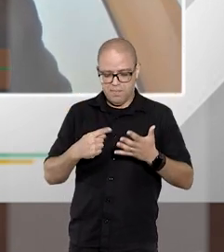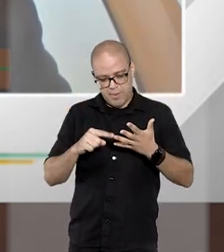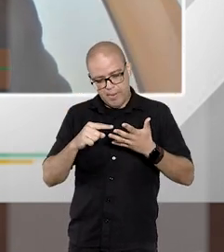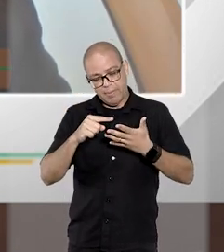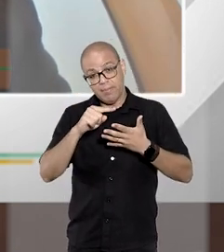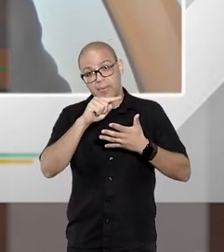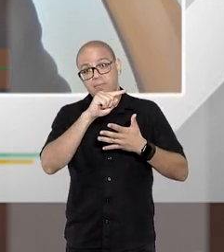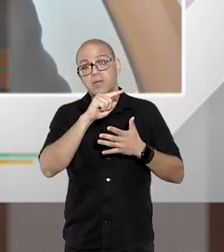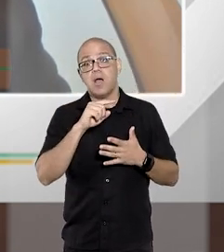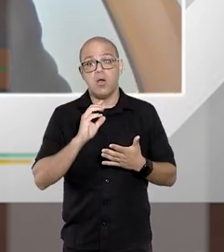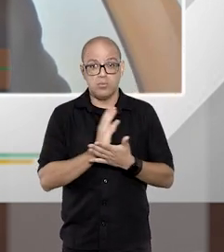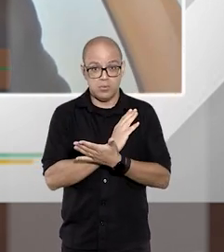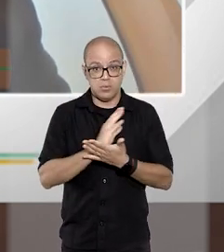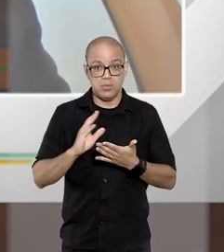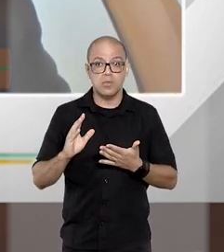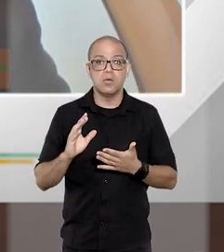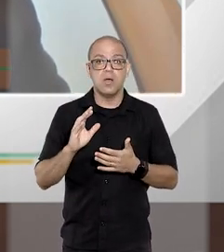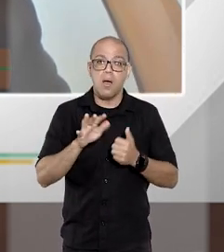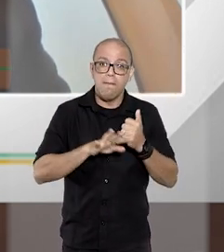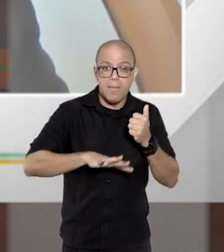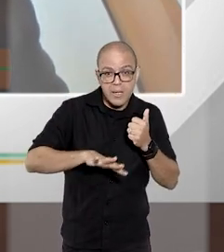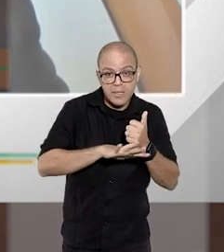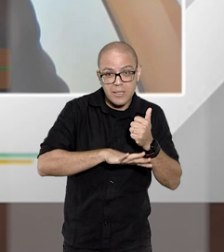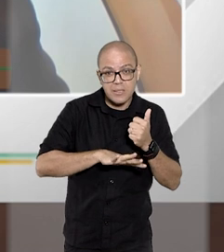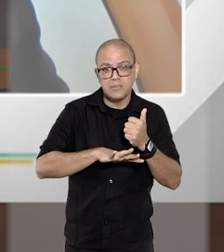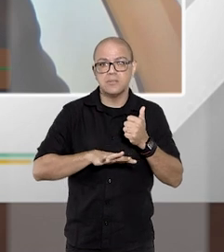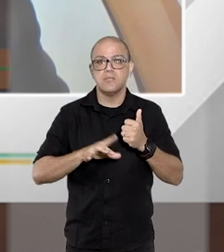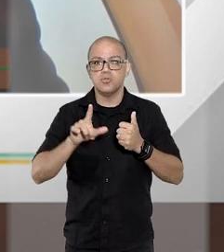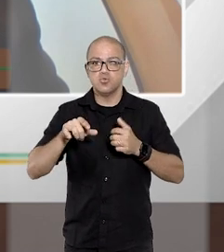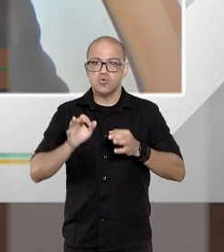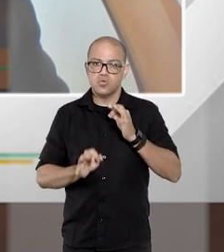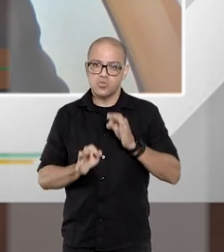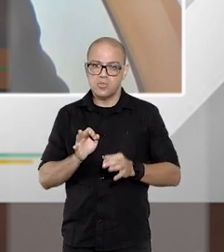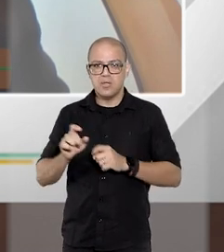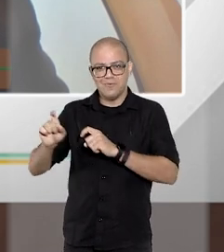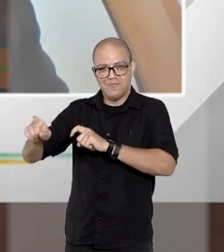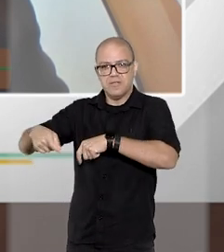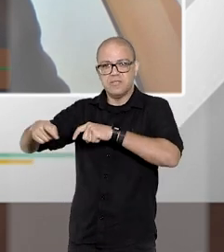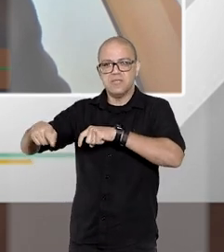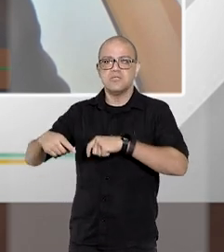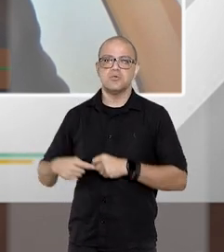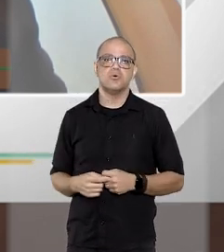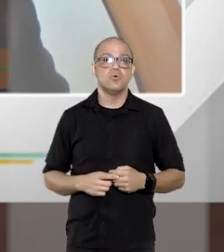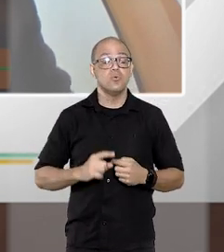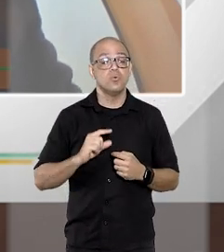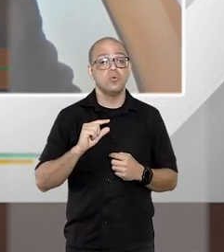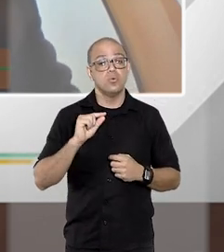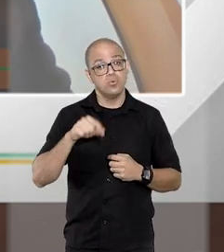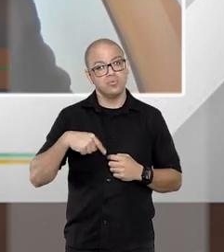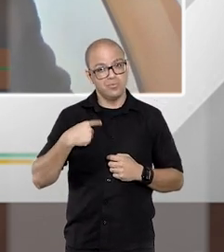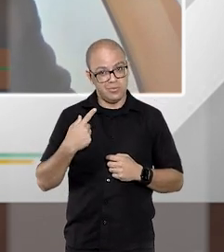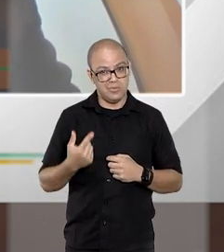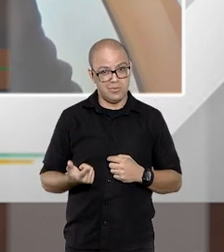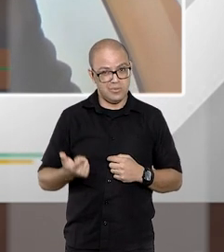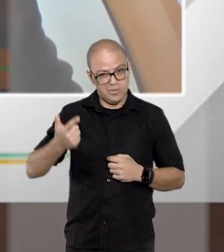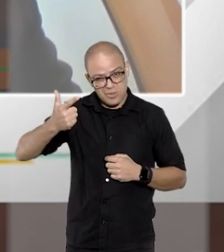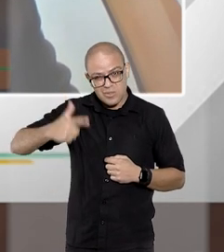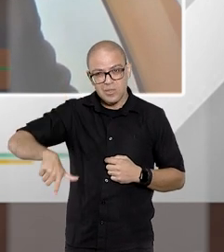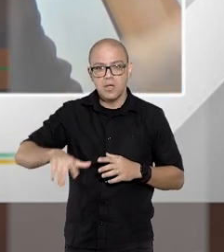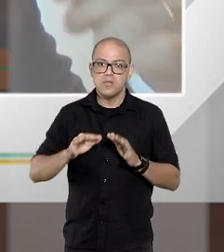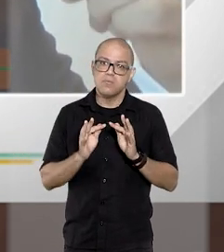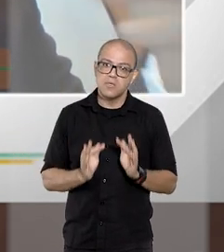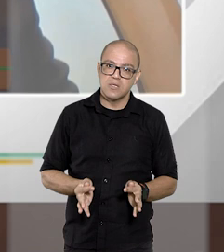alguns princípios basilares dos Juizados de Fazenda e um deles como dos demais